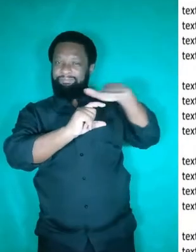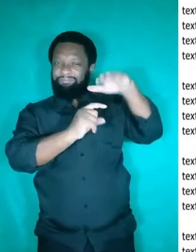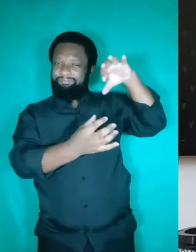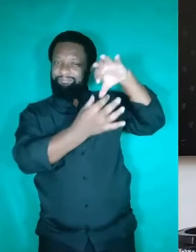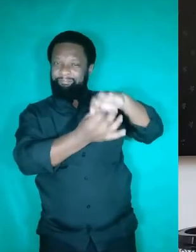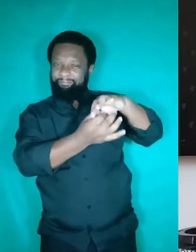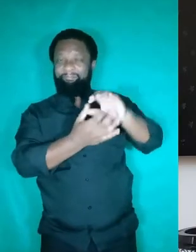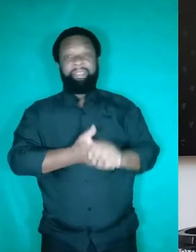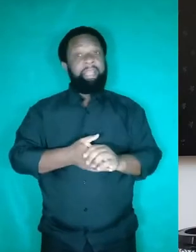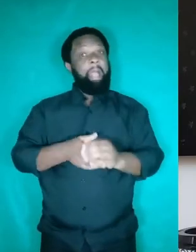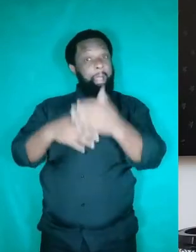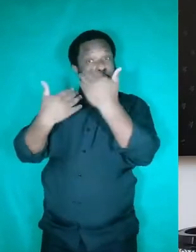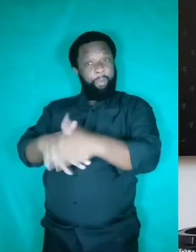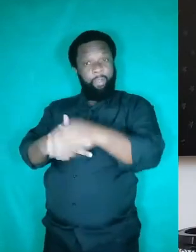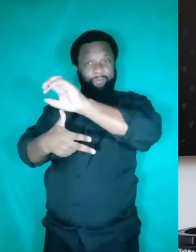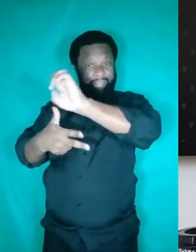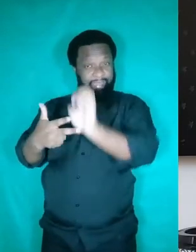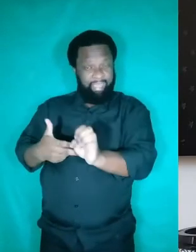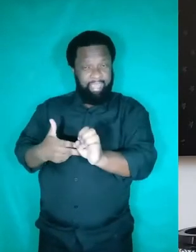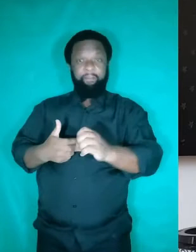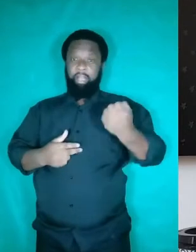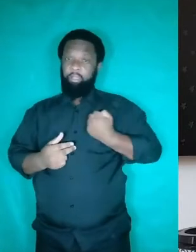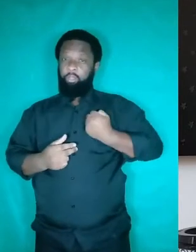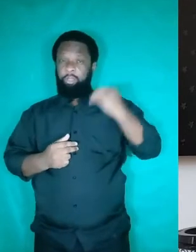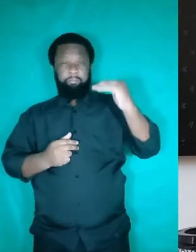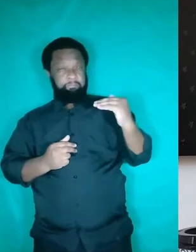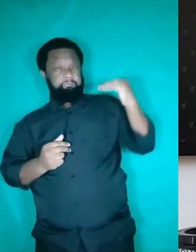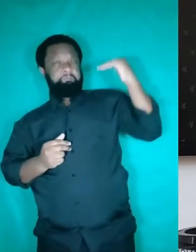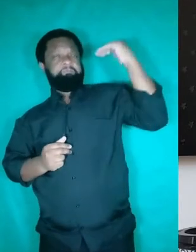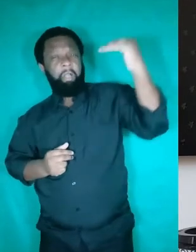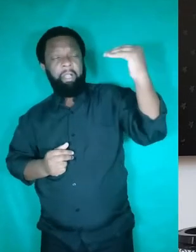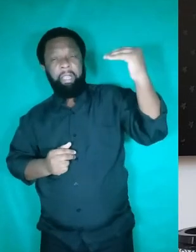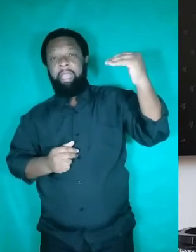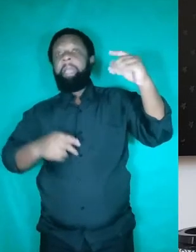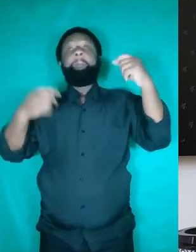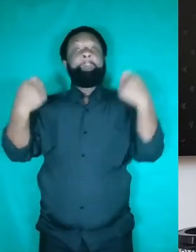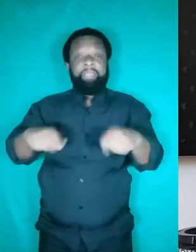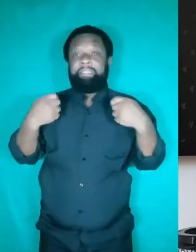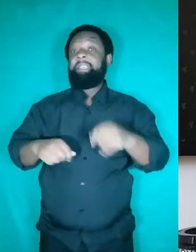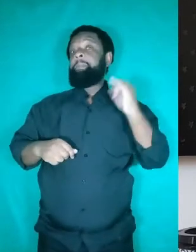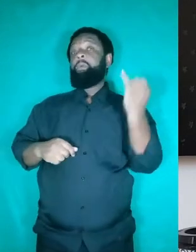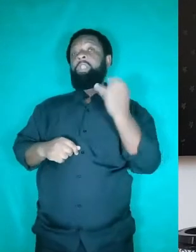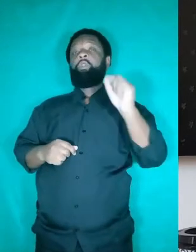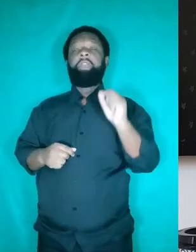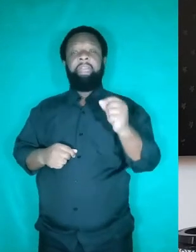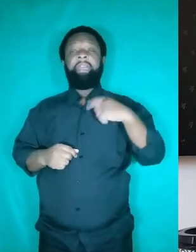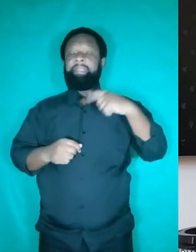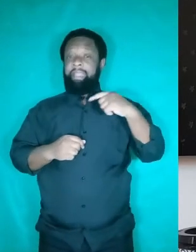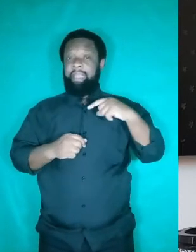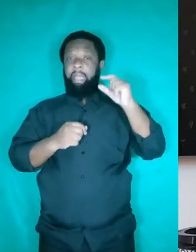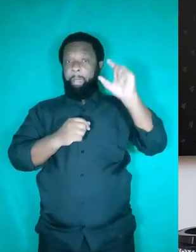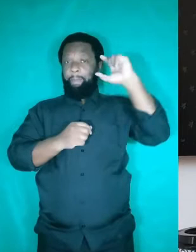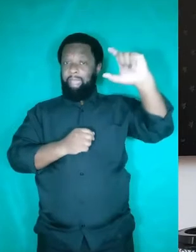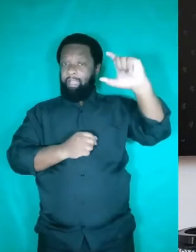parágrafos. No Enem, para alcançar os níveis mais altos, né, as notas mais altas, é importante que haja ligação